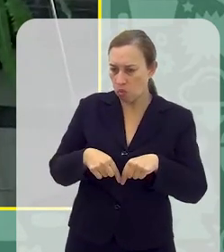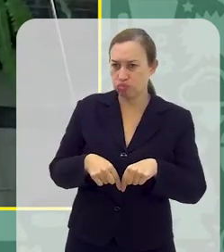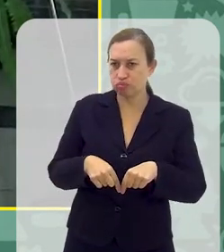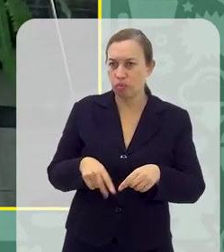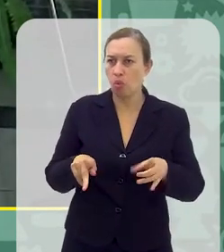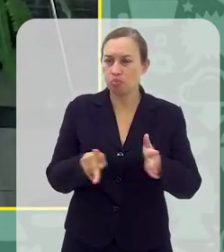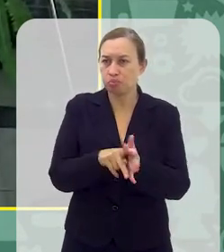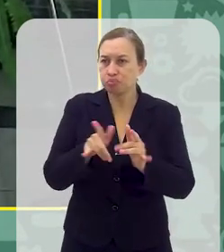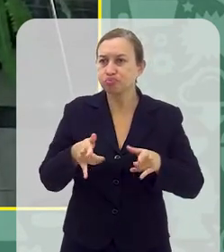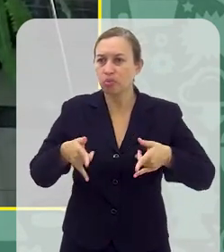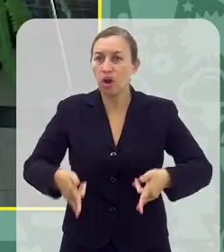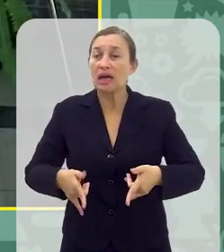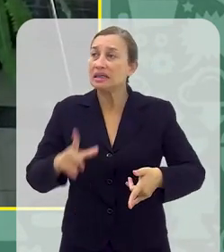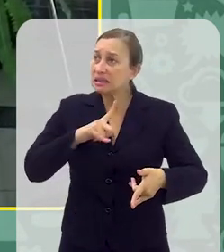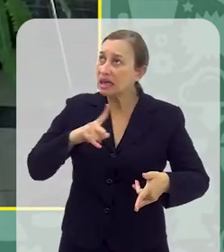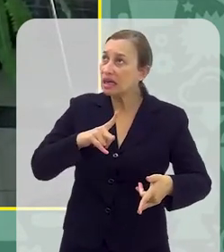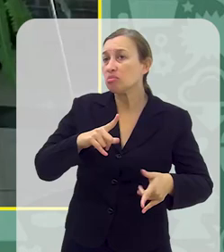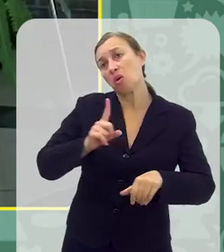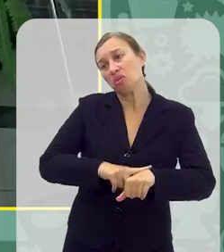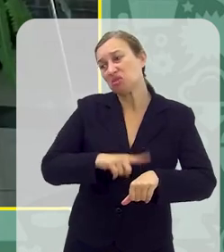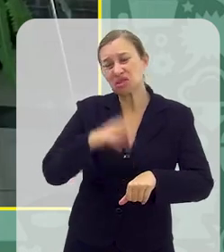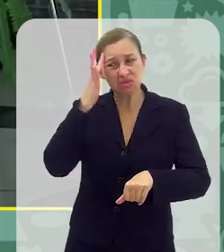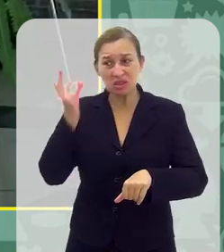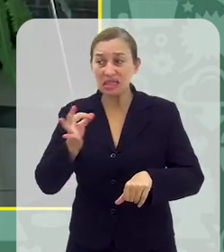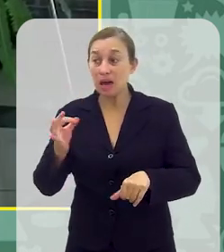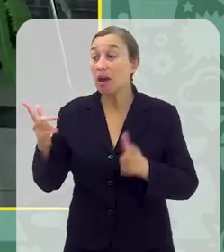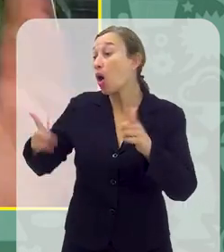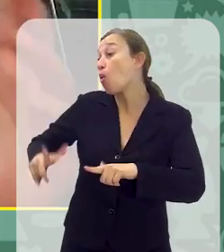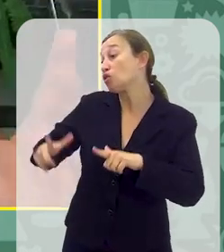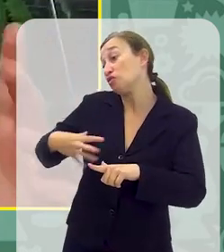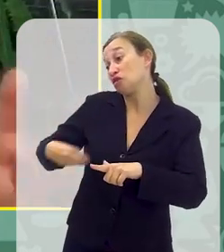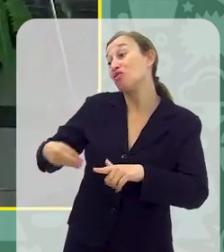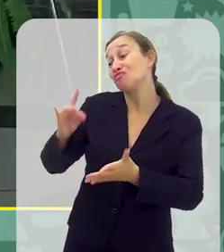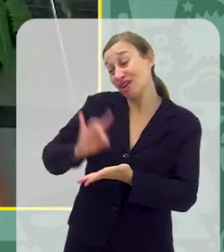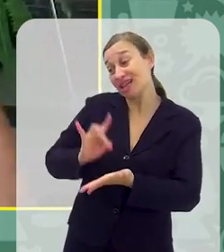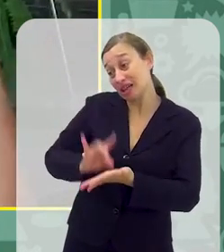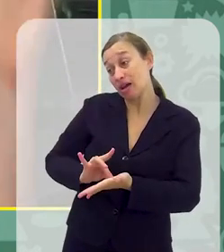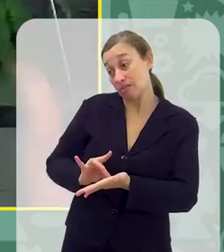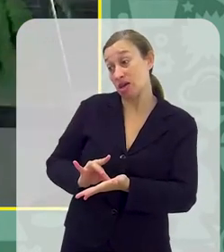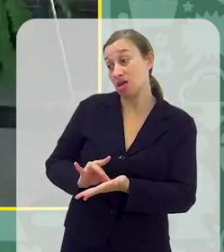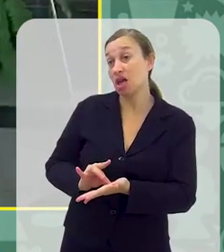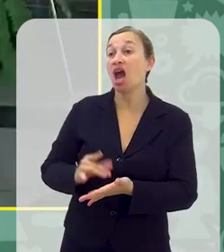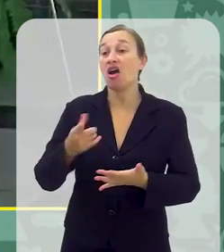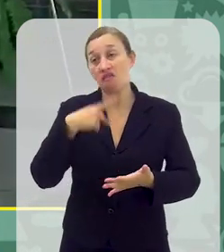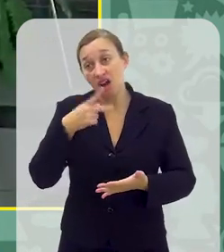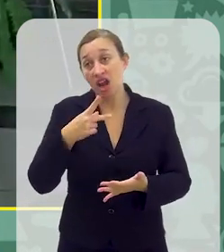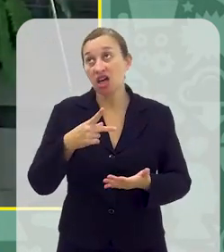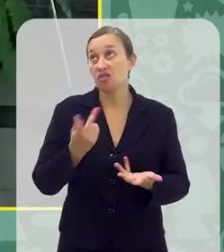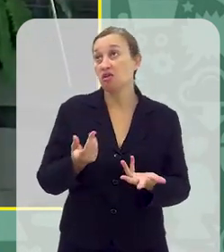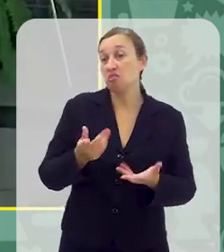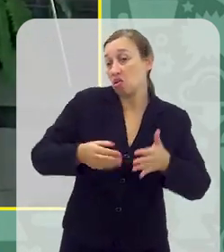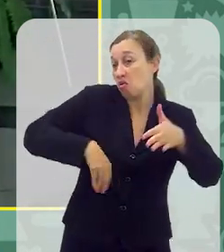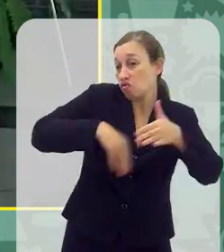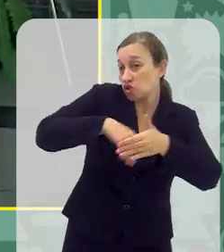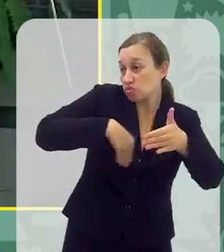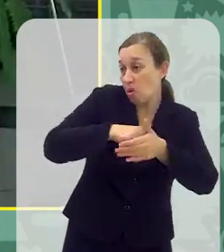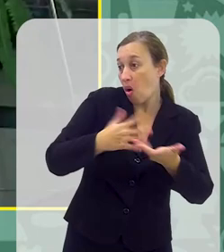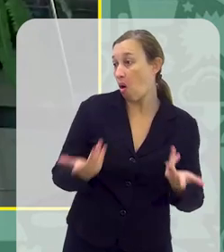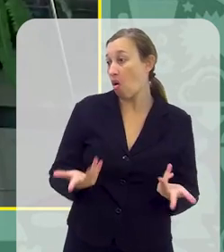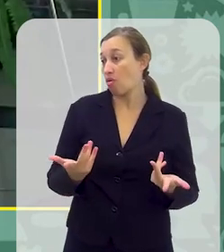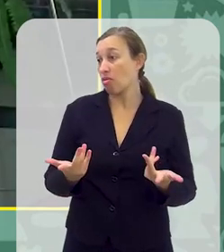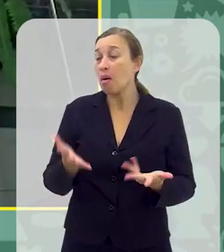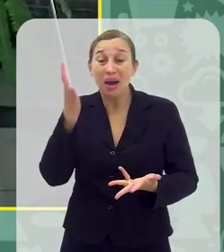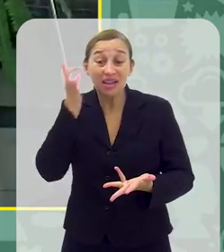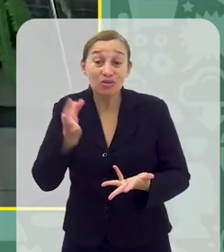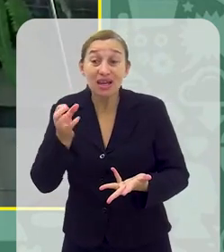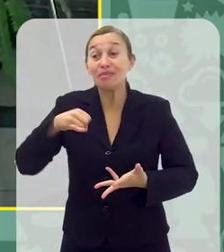sabe exatamente onde ele está E exatamente o que ele está fazendo Você sabe mais ou menos Foi para o judô, foi para futebol Foi para a casa do fulano, foi para